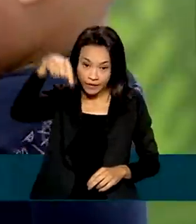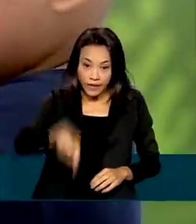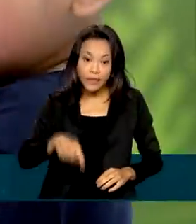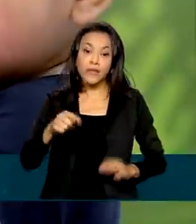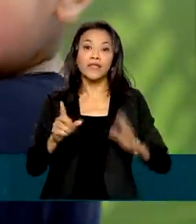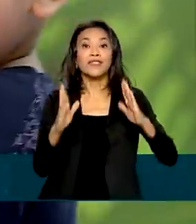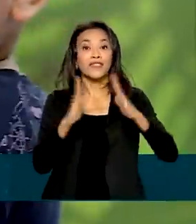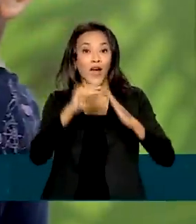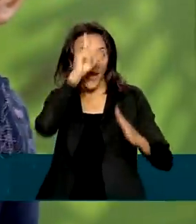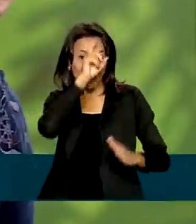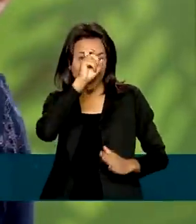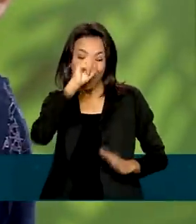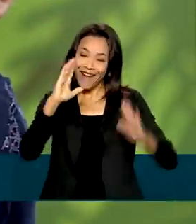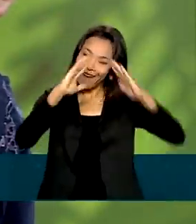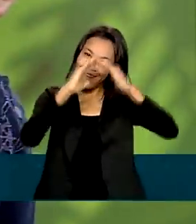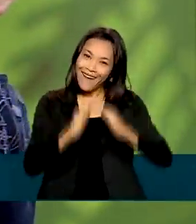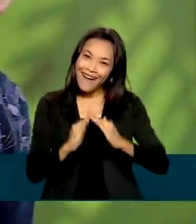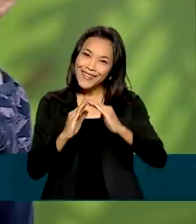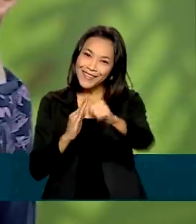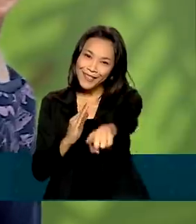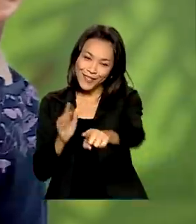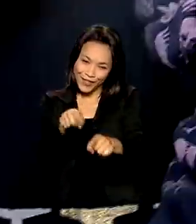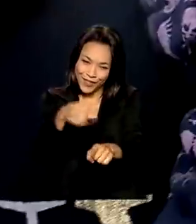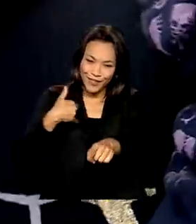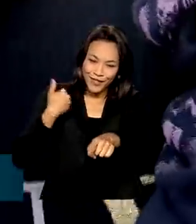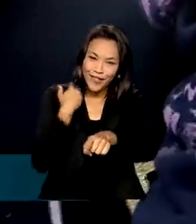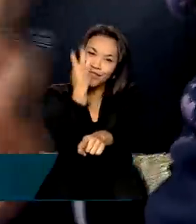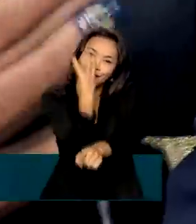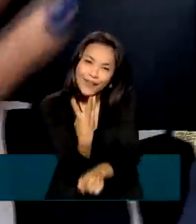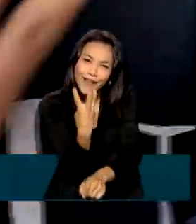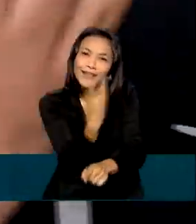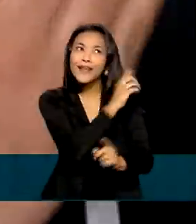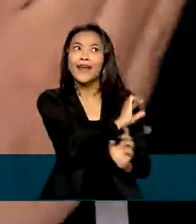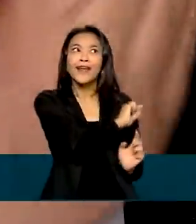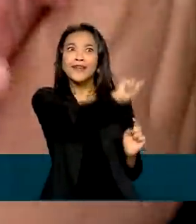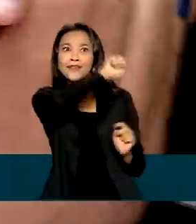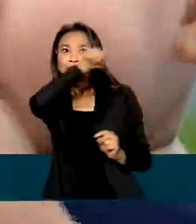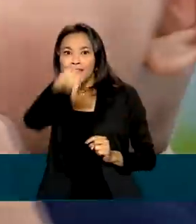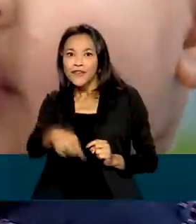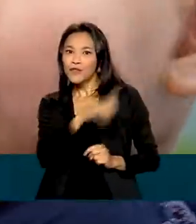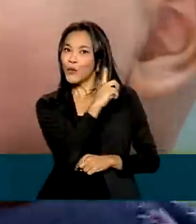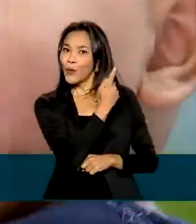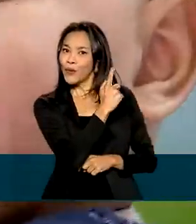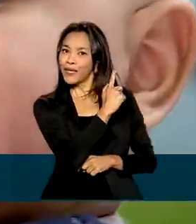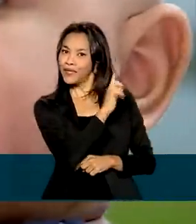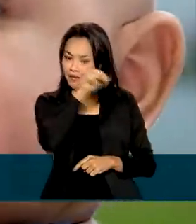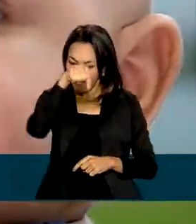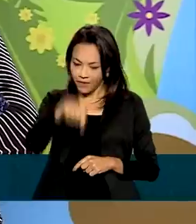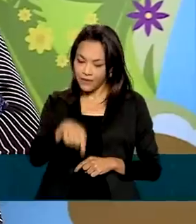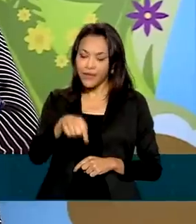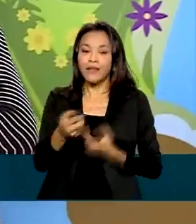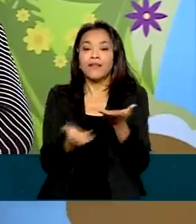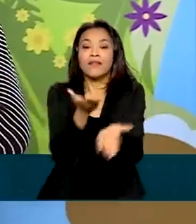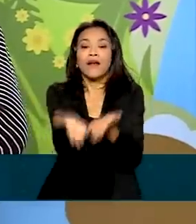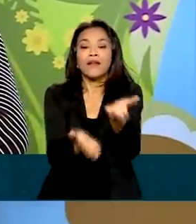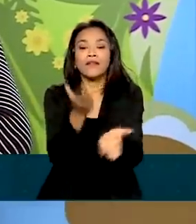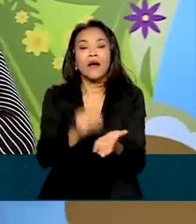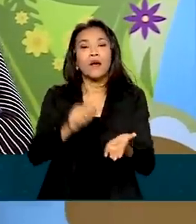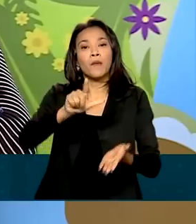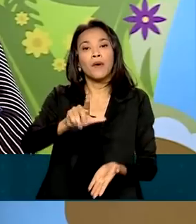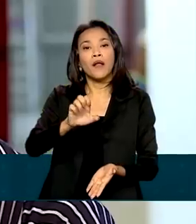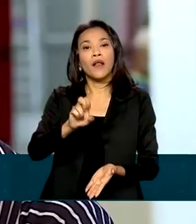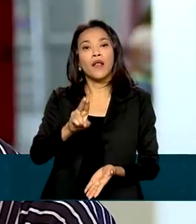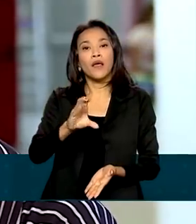é a casa do pequeno Wellington, de três anos. Ele veio de Goiânia, em Goiás, com a mãe para tratar uma leucemia